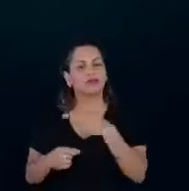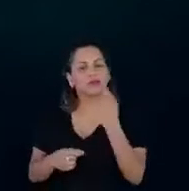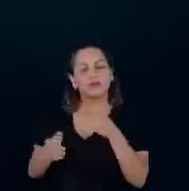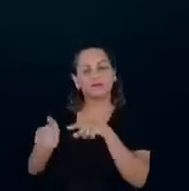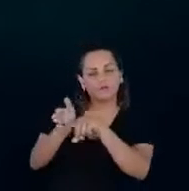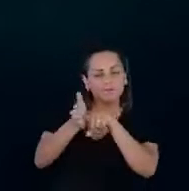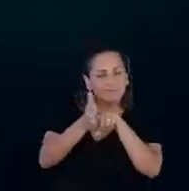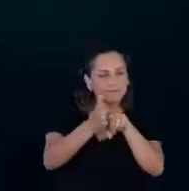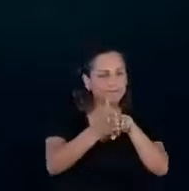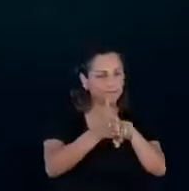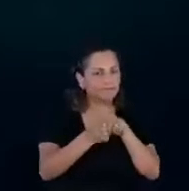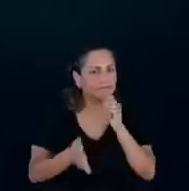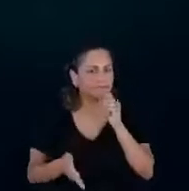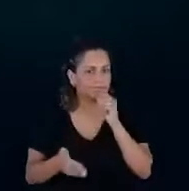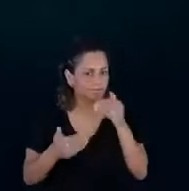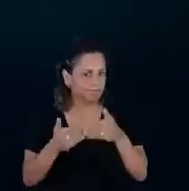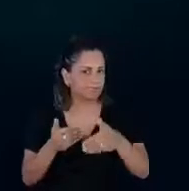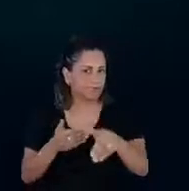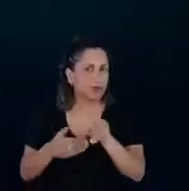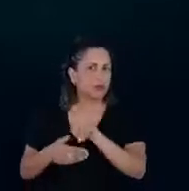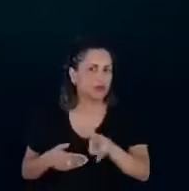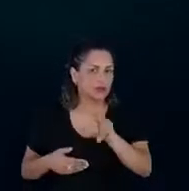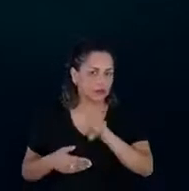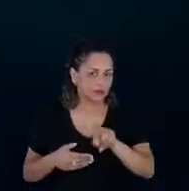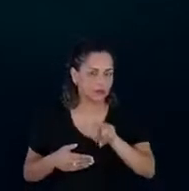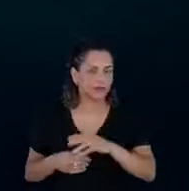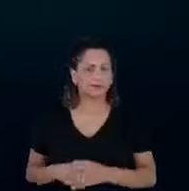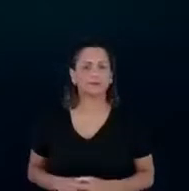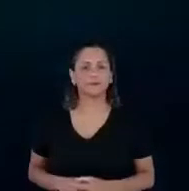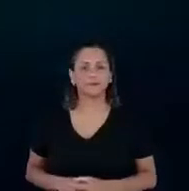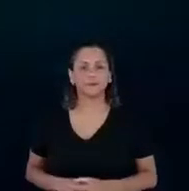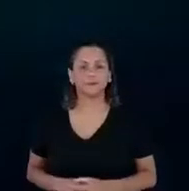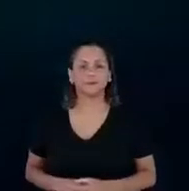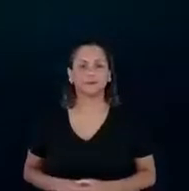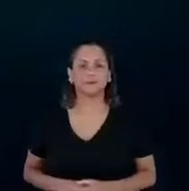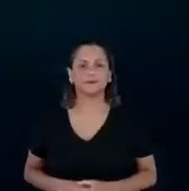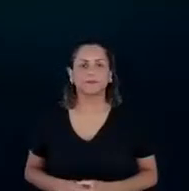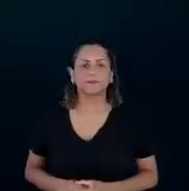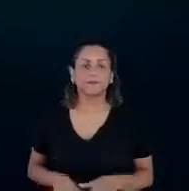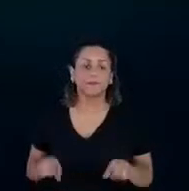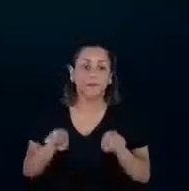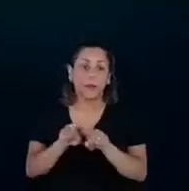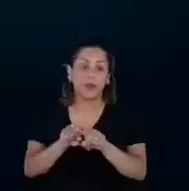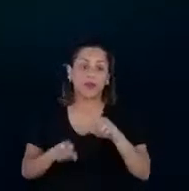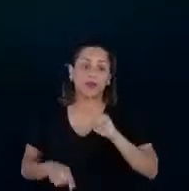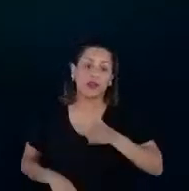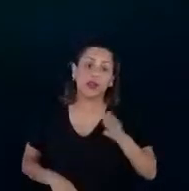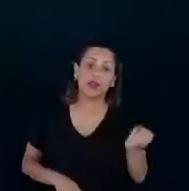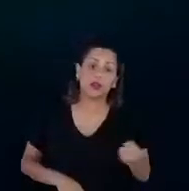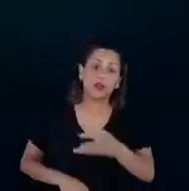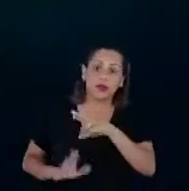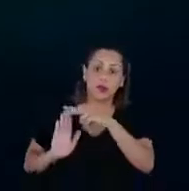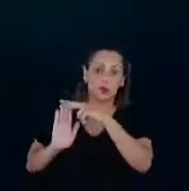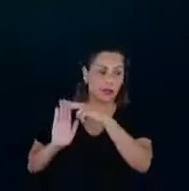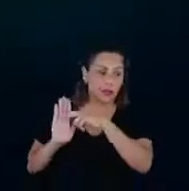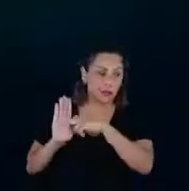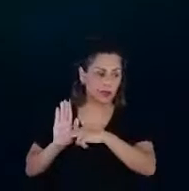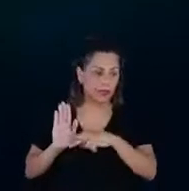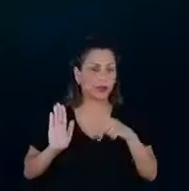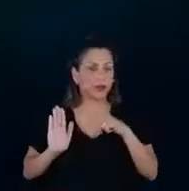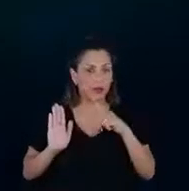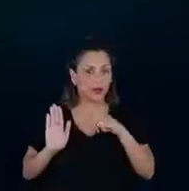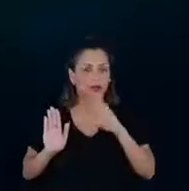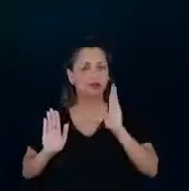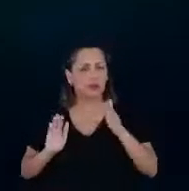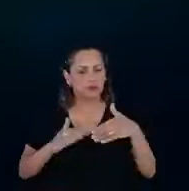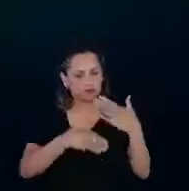a sua utilização. A gente deve ter um novo regulamento agora para a refrigeração comercial, a gente acabou de desenvolver um estudo,